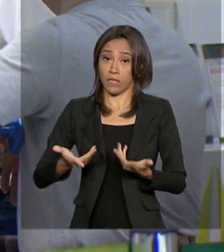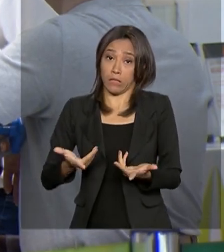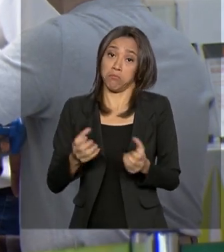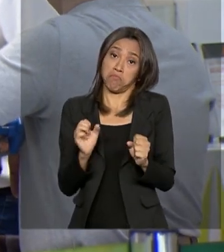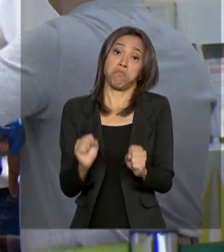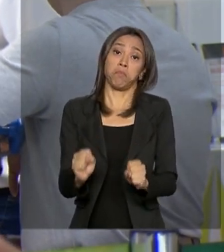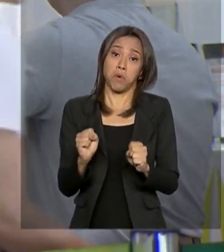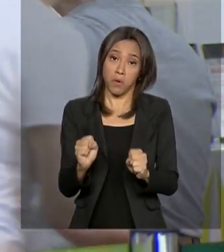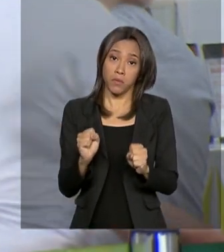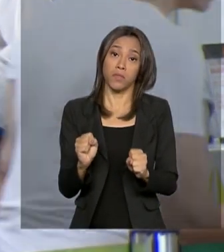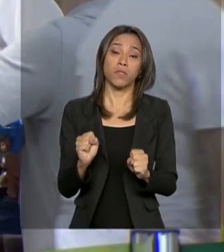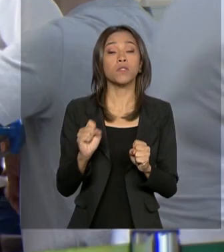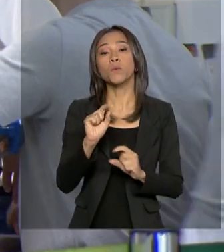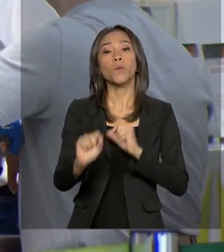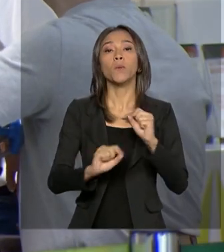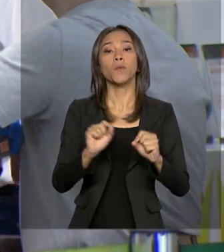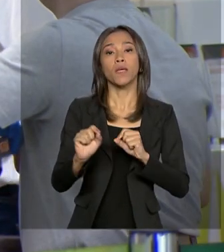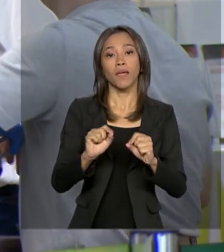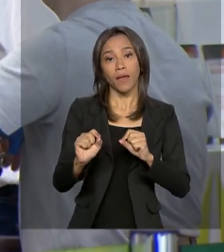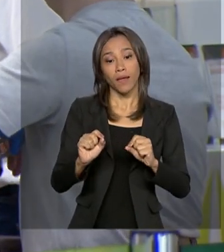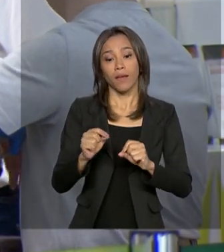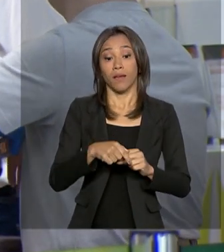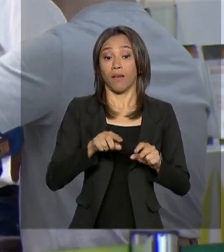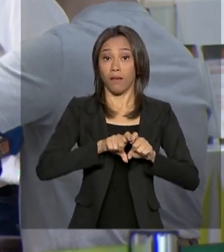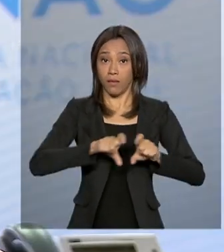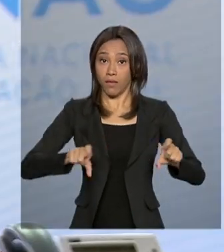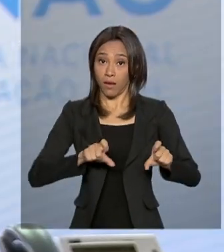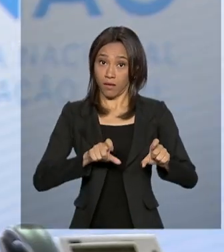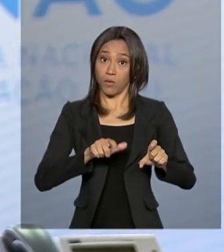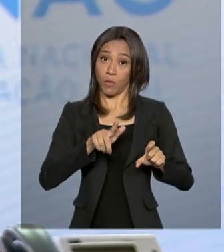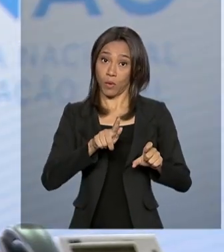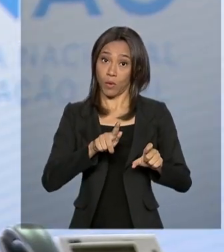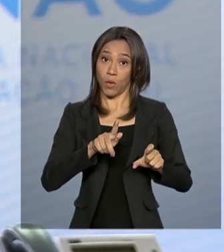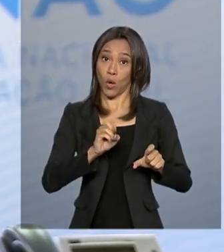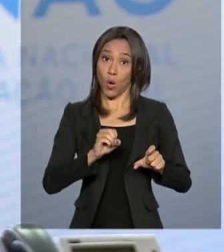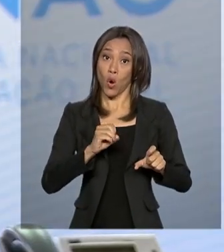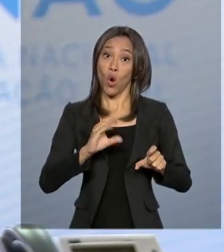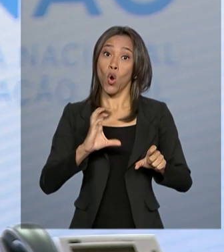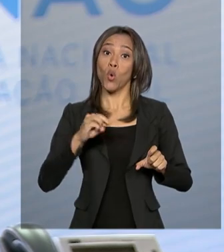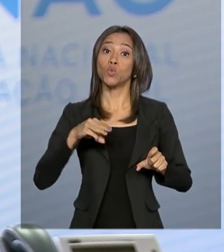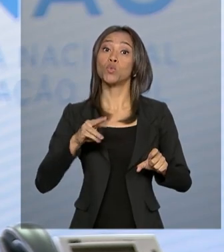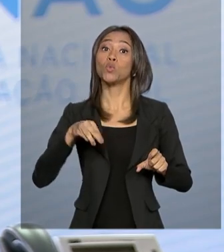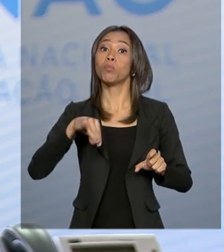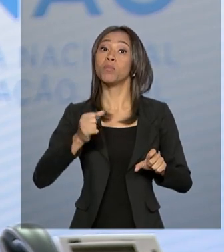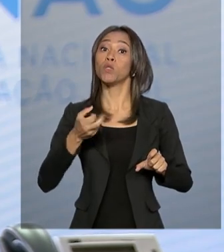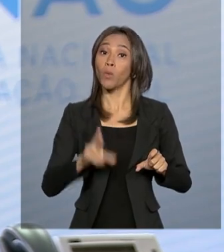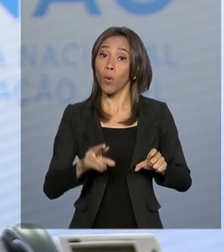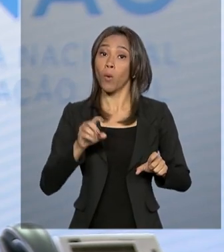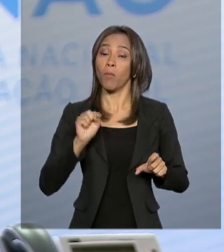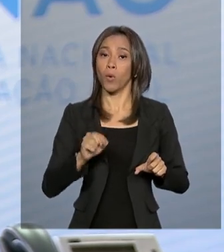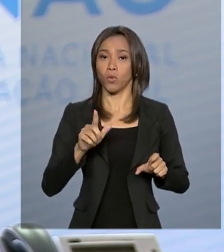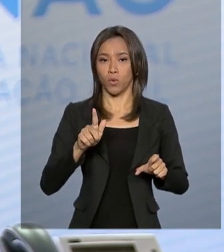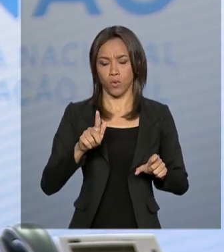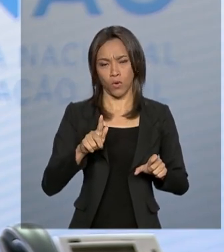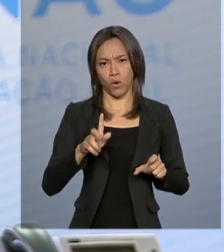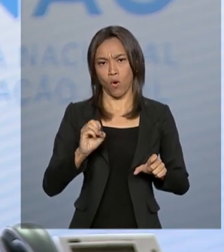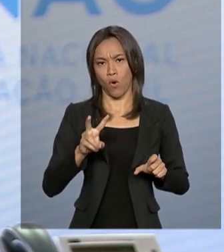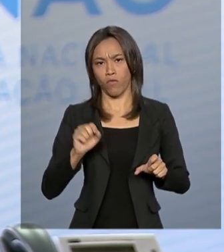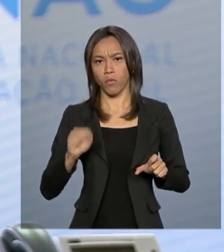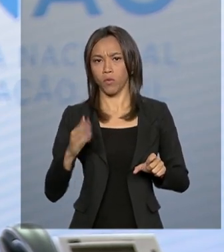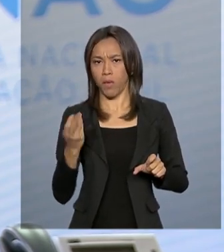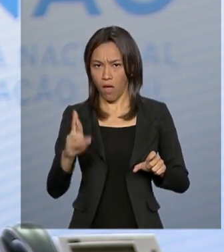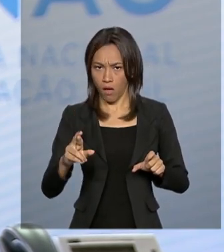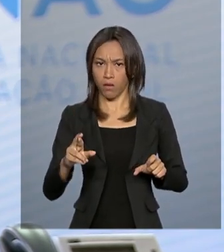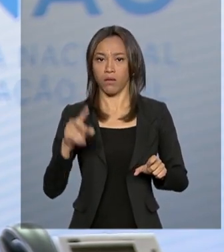pode recorrer ao consumidor.gov.br para resolver a sua situação individual. A ANAC está monitorando